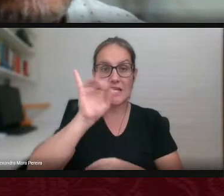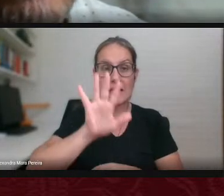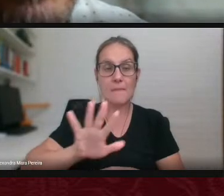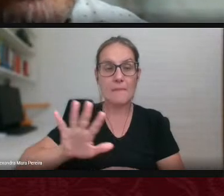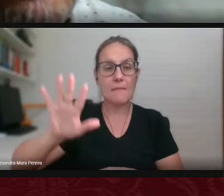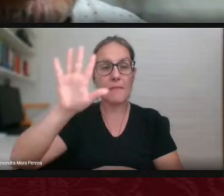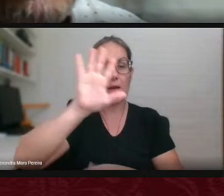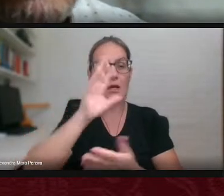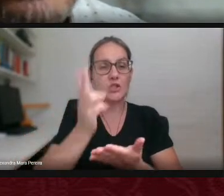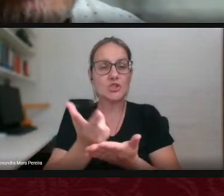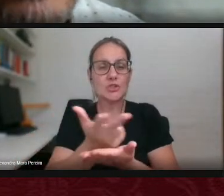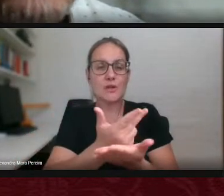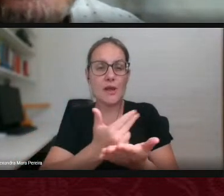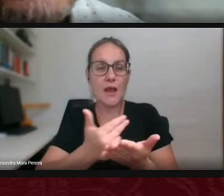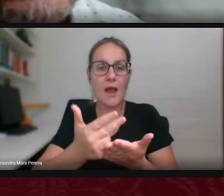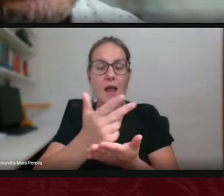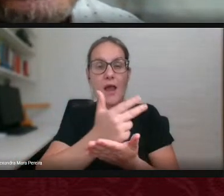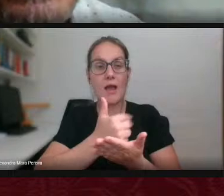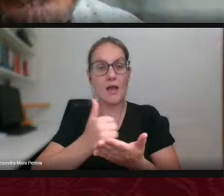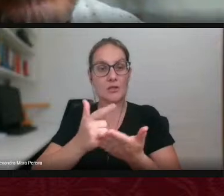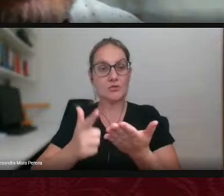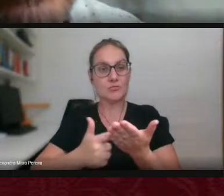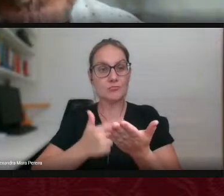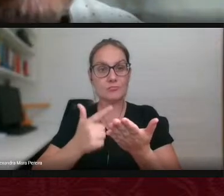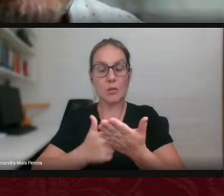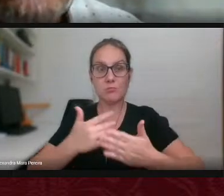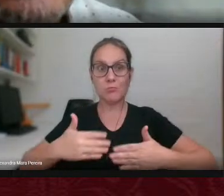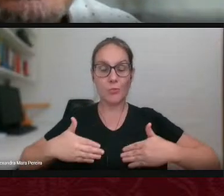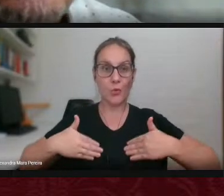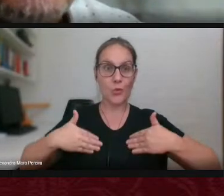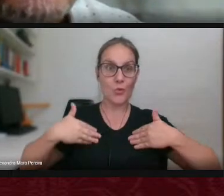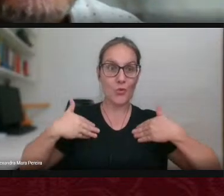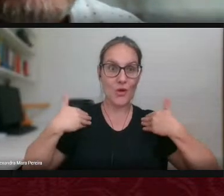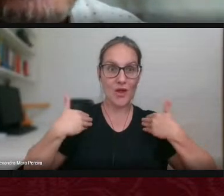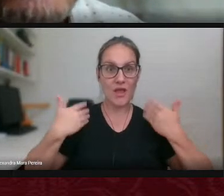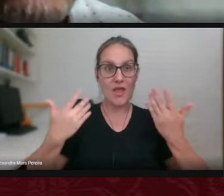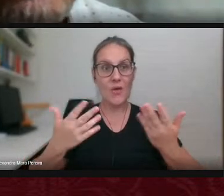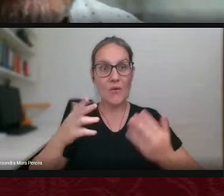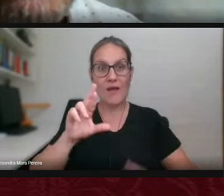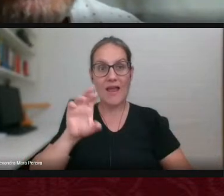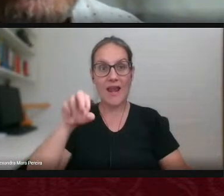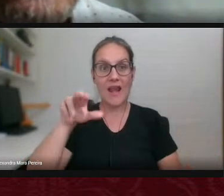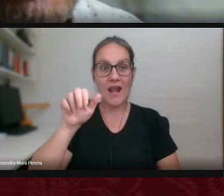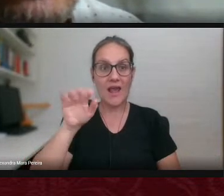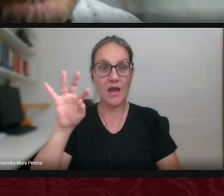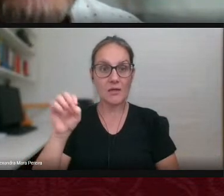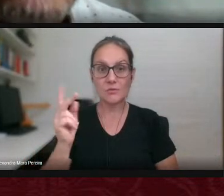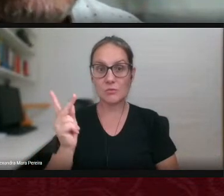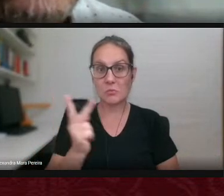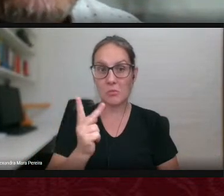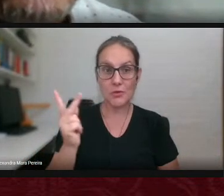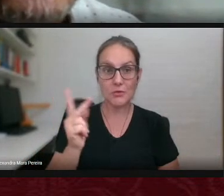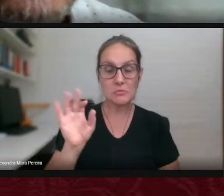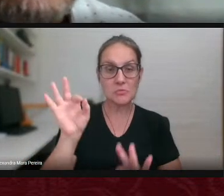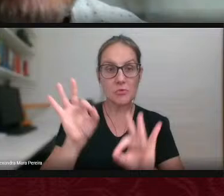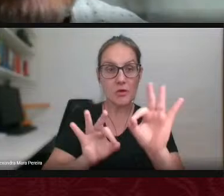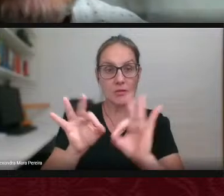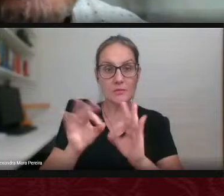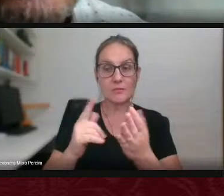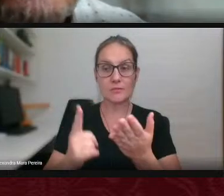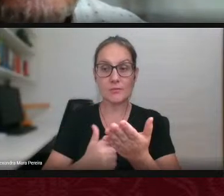nos surpreendeu bastante eu e o Renato Sutana que somos os organizadores